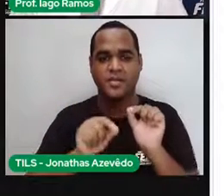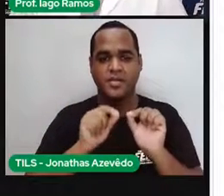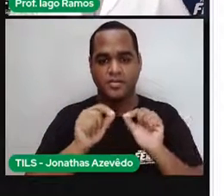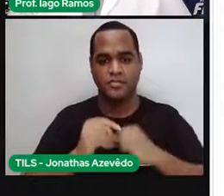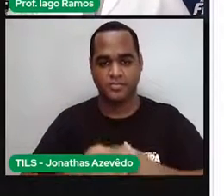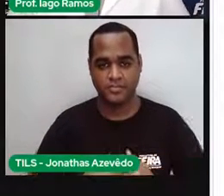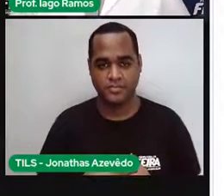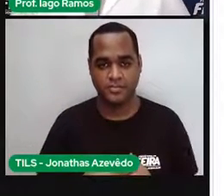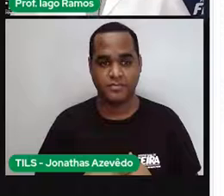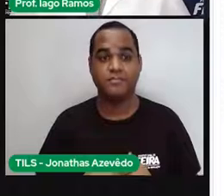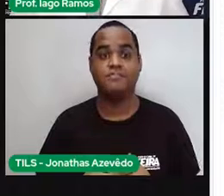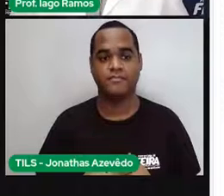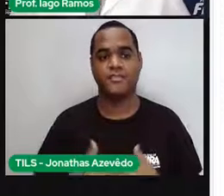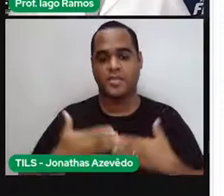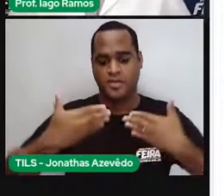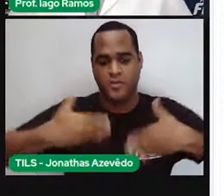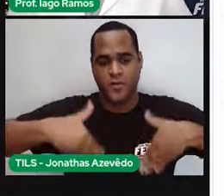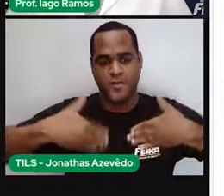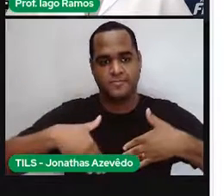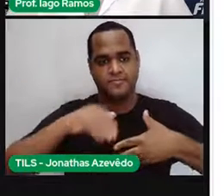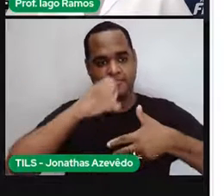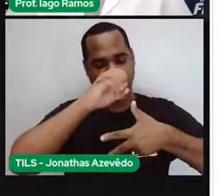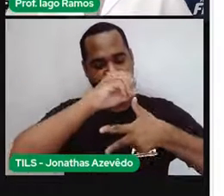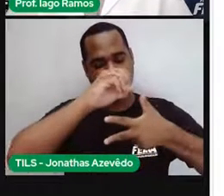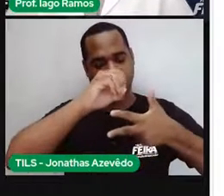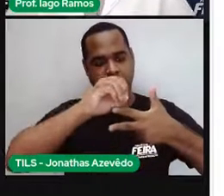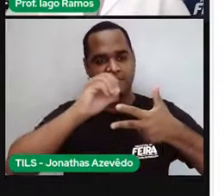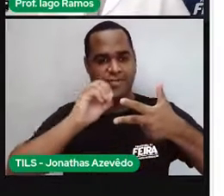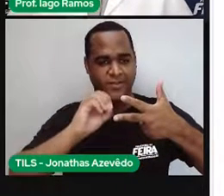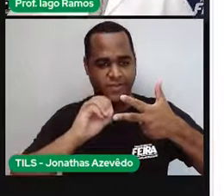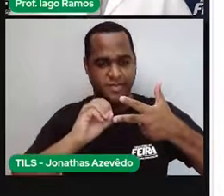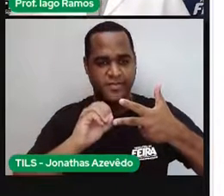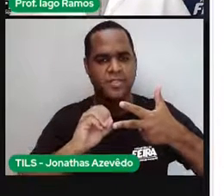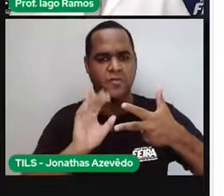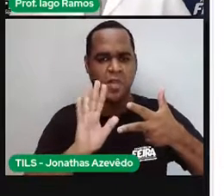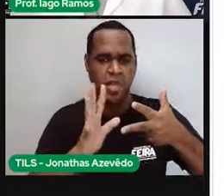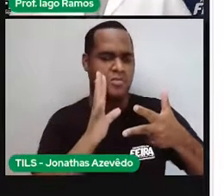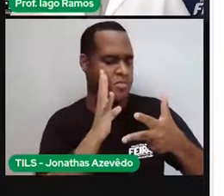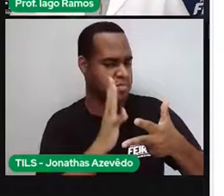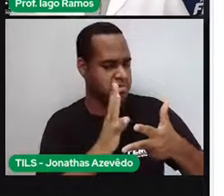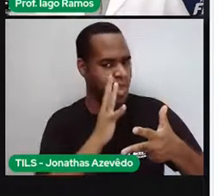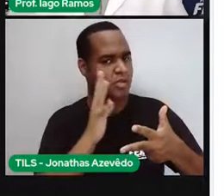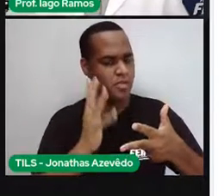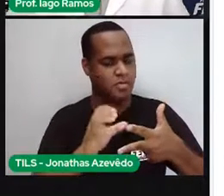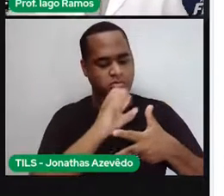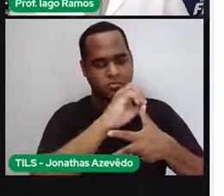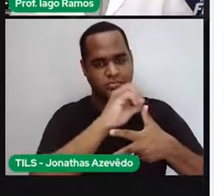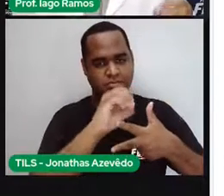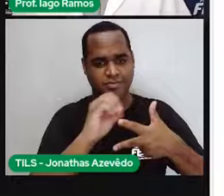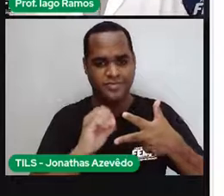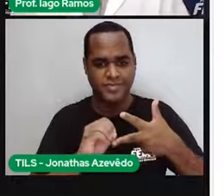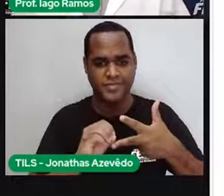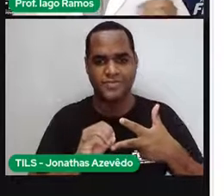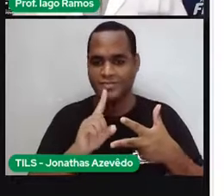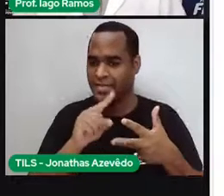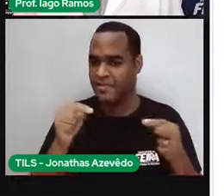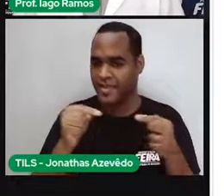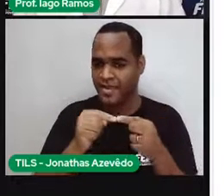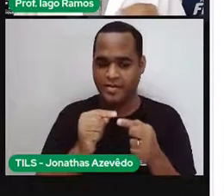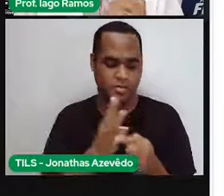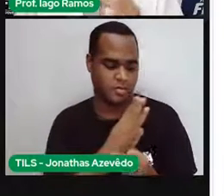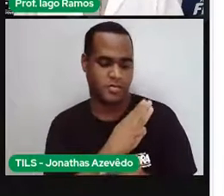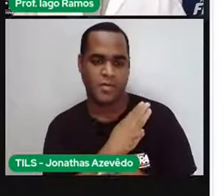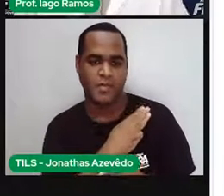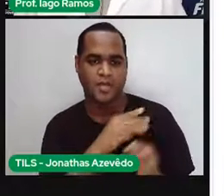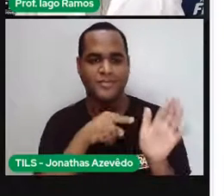ela vem da prova do Enem. Possivelmente você já deve ter ouvido falar da prova do Enem, que é o Exame Nacional